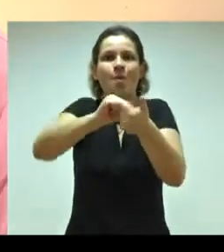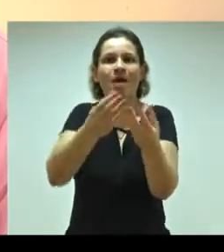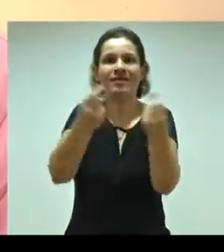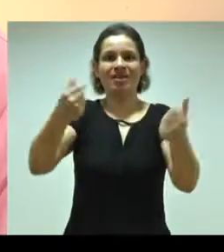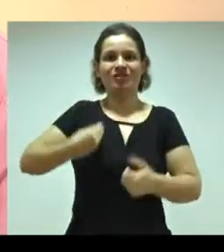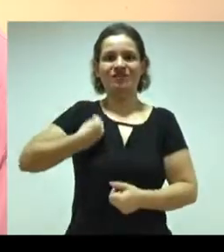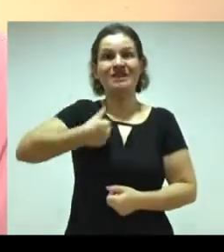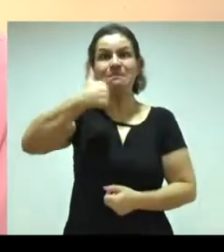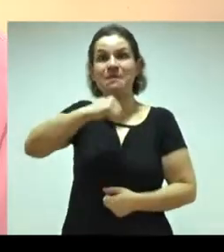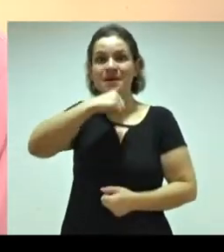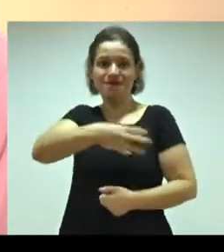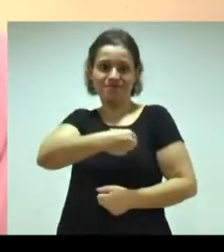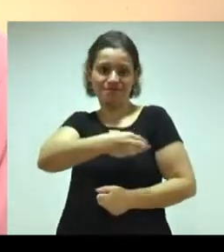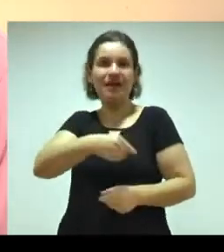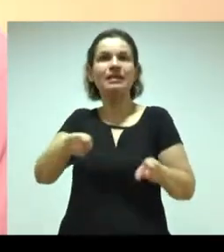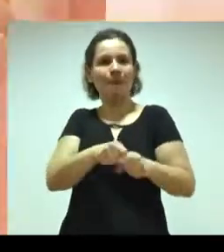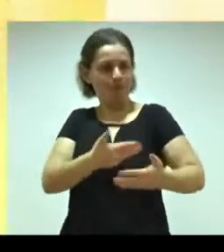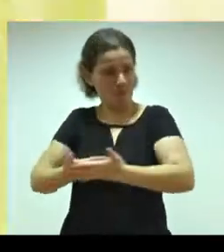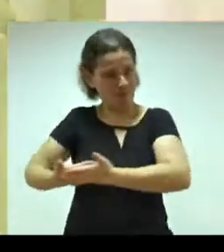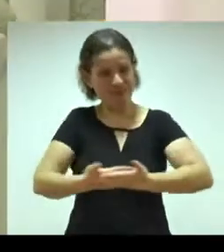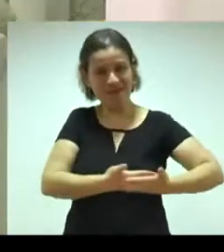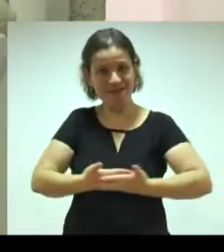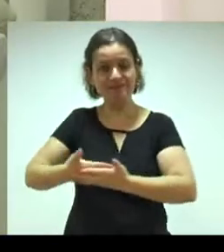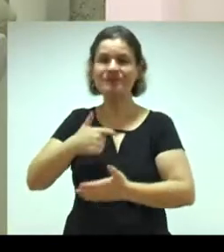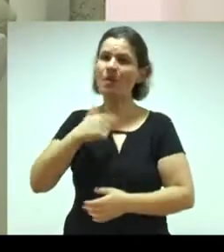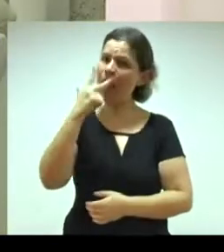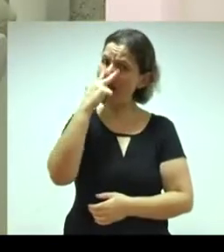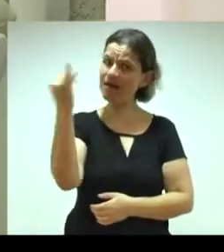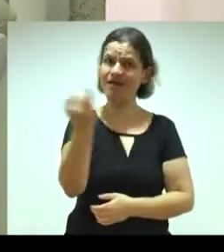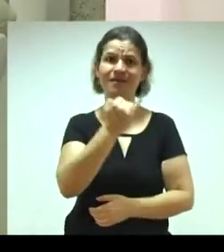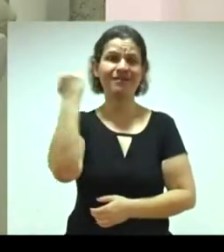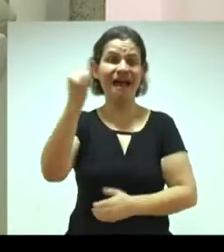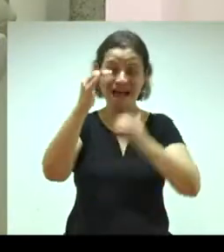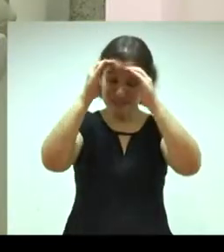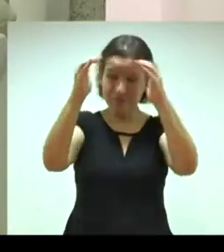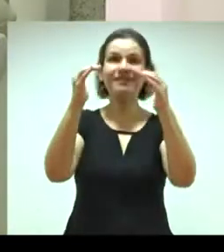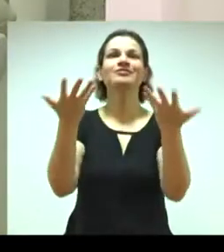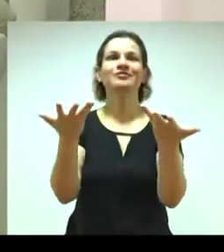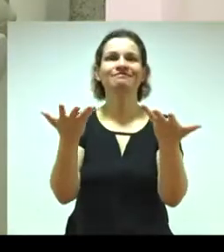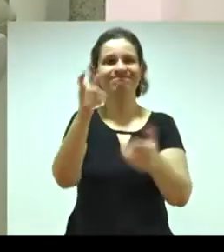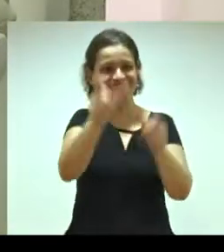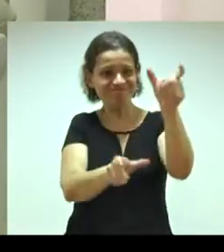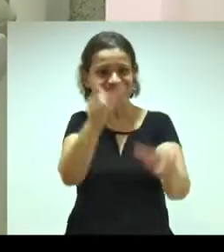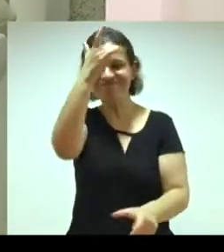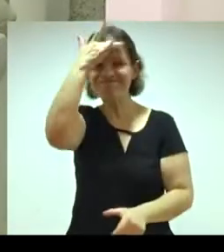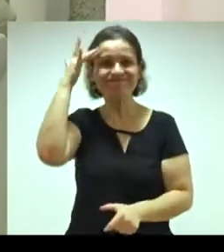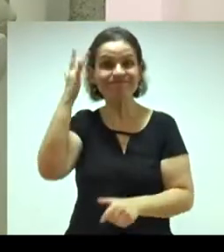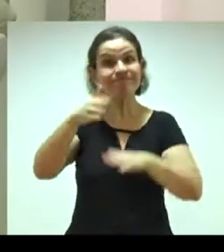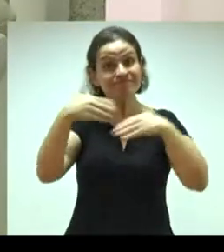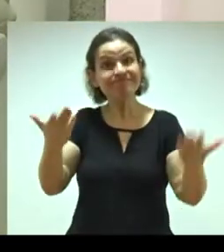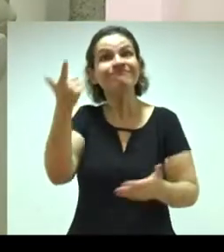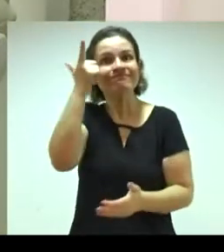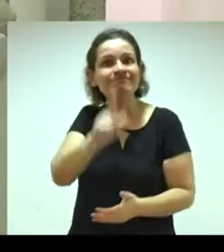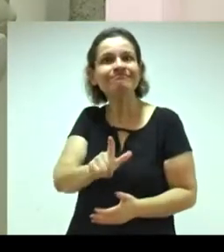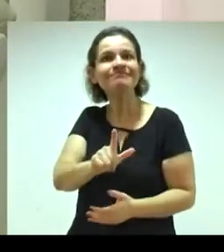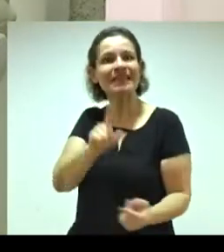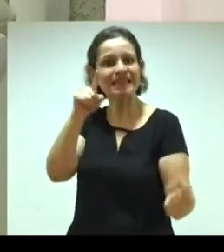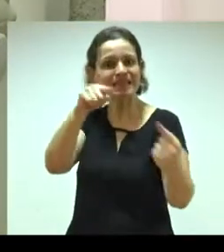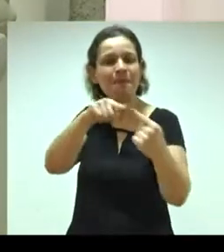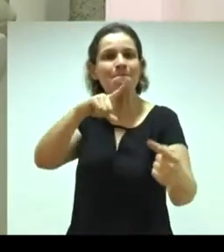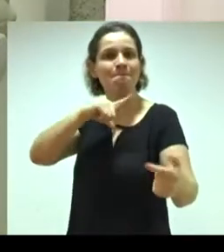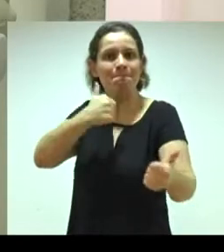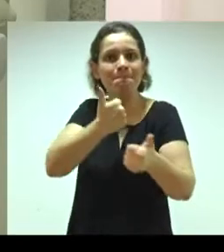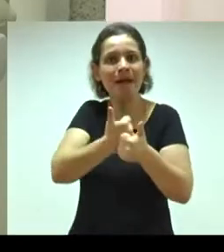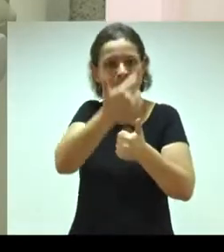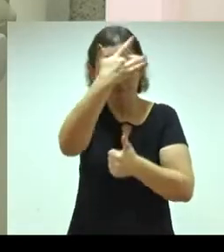dessas lactantes, desses lactantes. Eu acho que é muito importante o respeito com o próximo e, assim, você consegue chegar perto